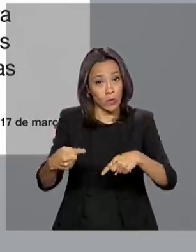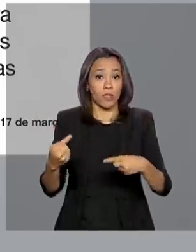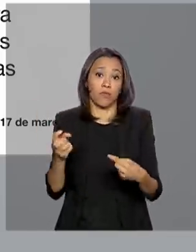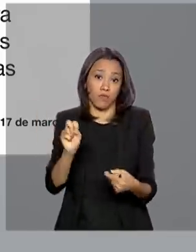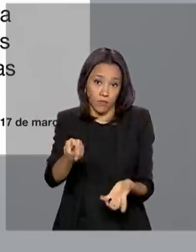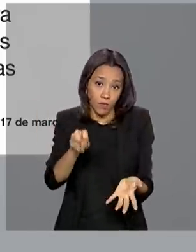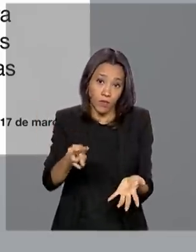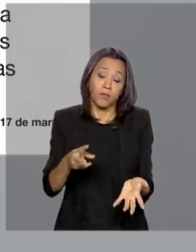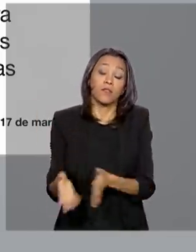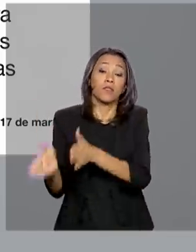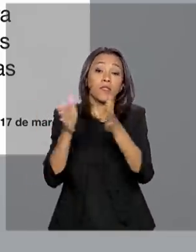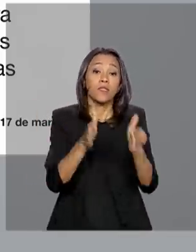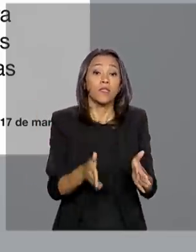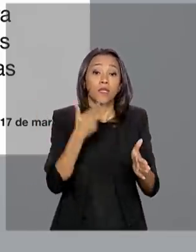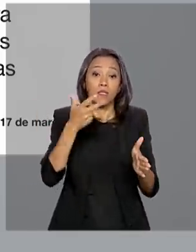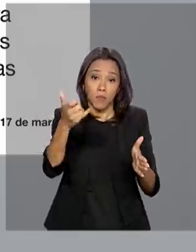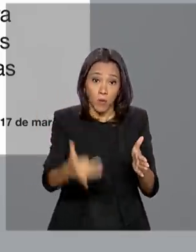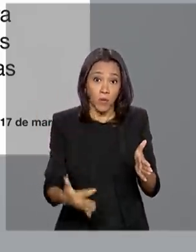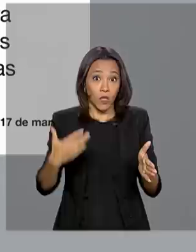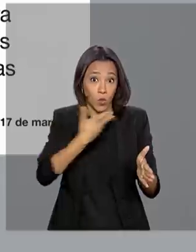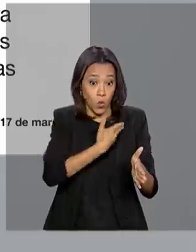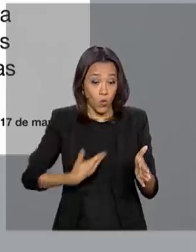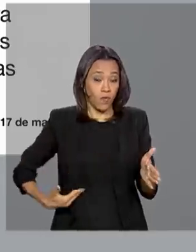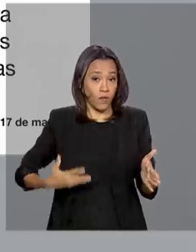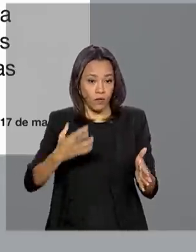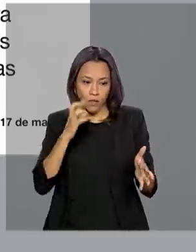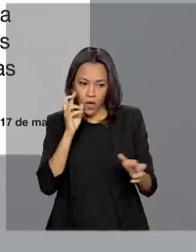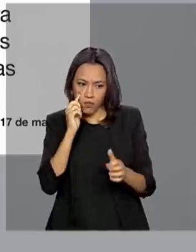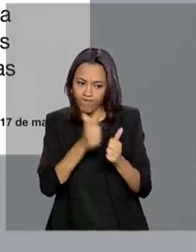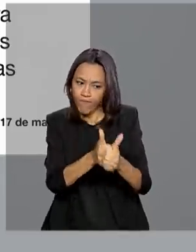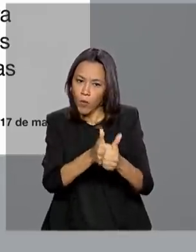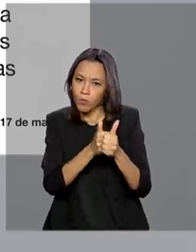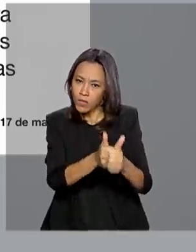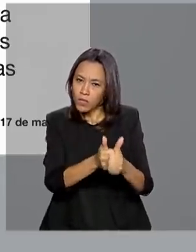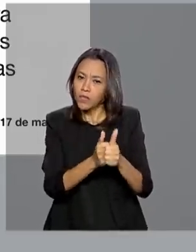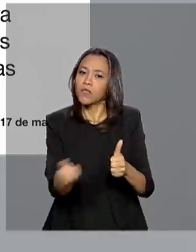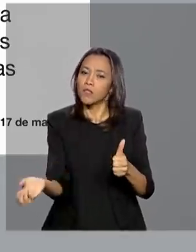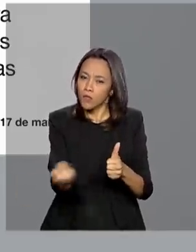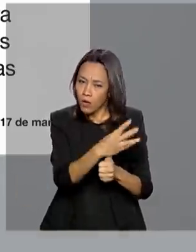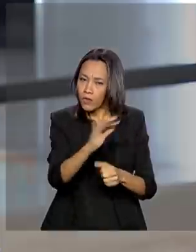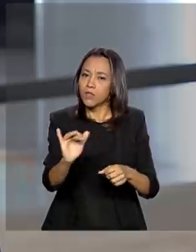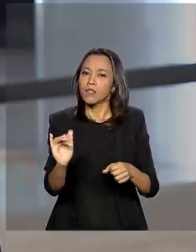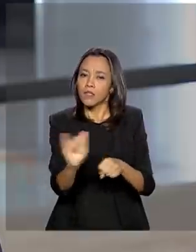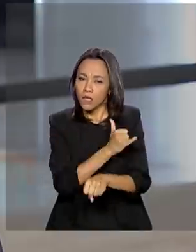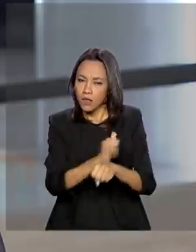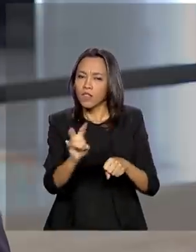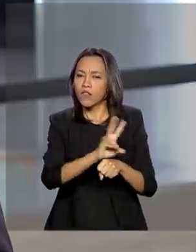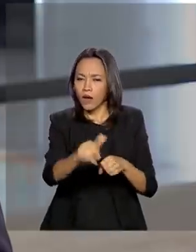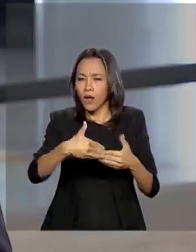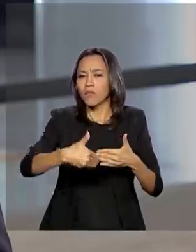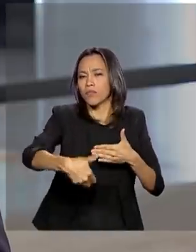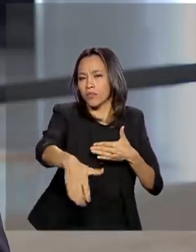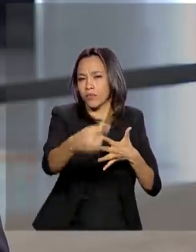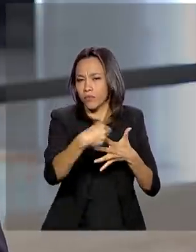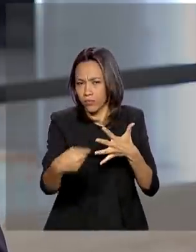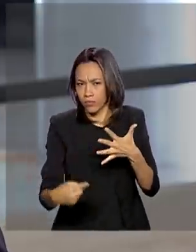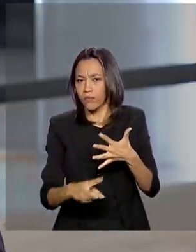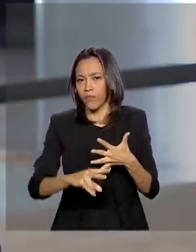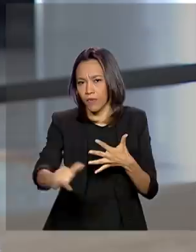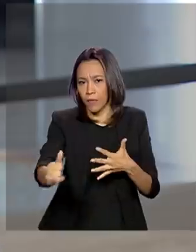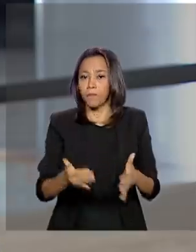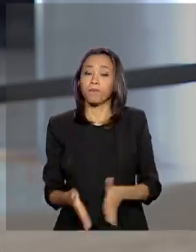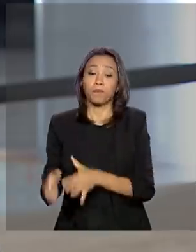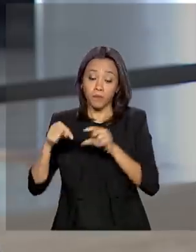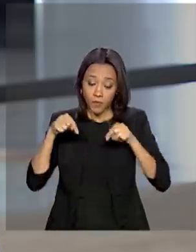presidente disse ainda que o governo está atento e que novas medidas devem ser tomadas. De acordo com o decreto, o colegiado vai